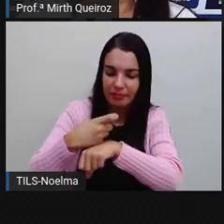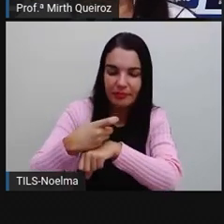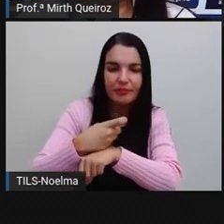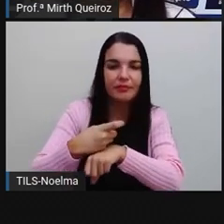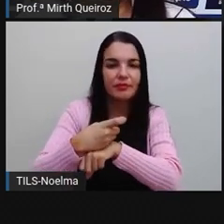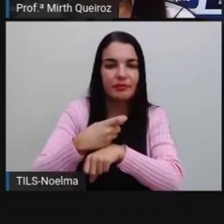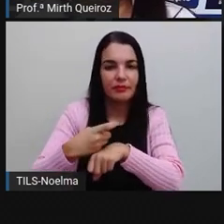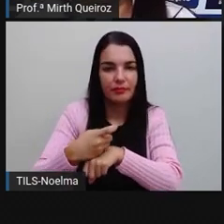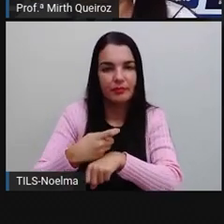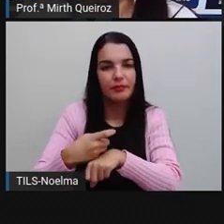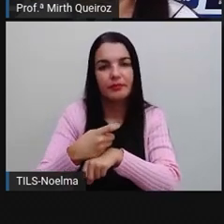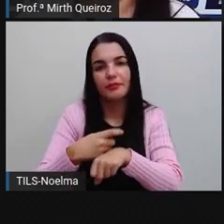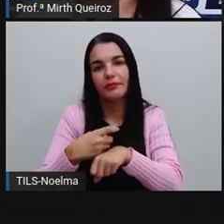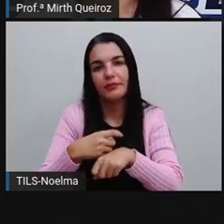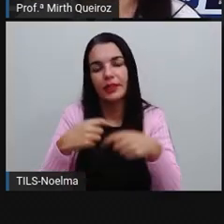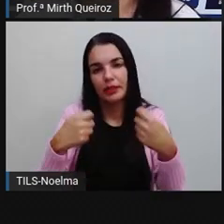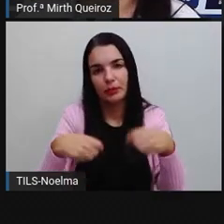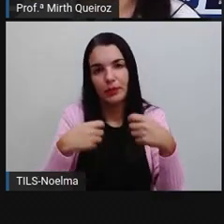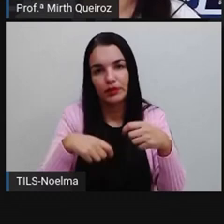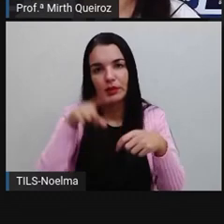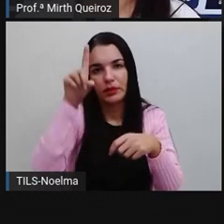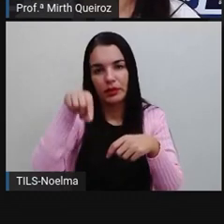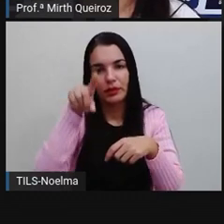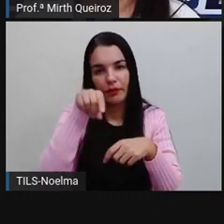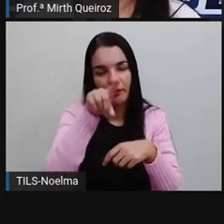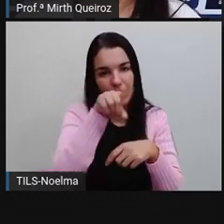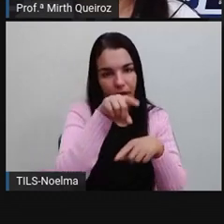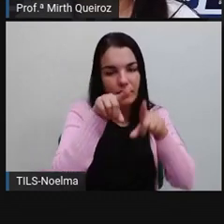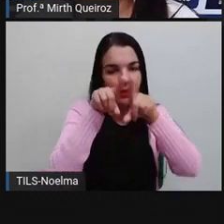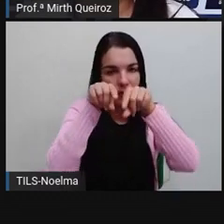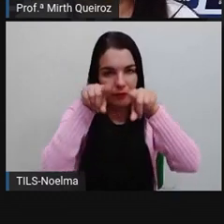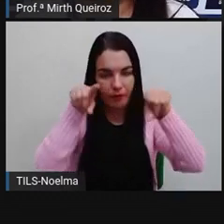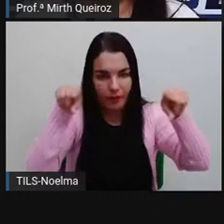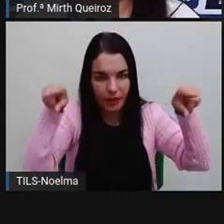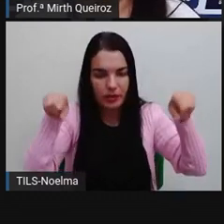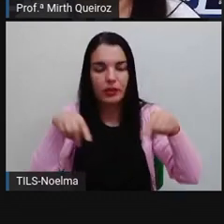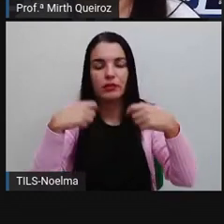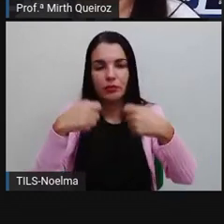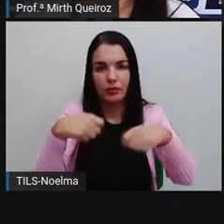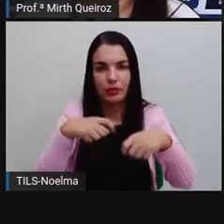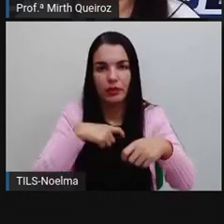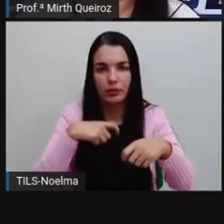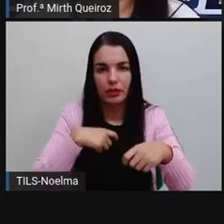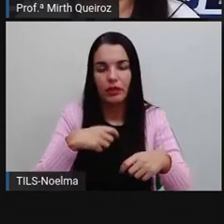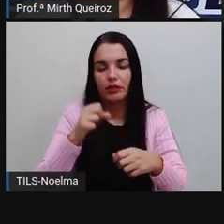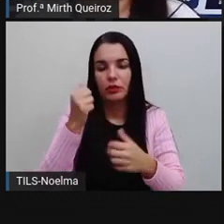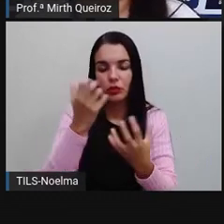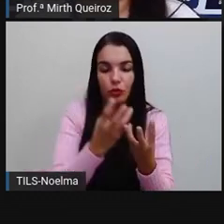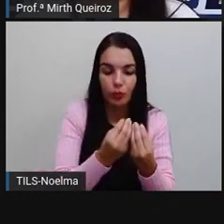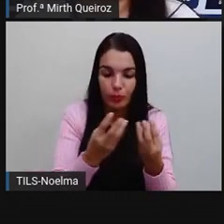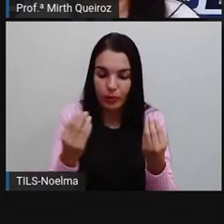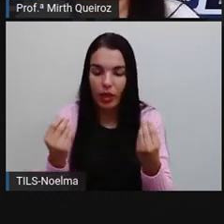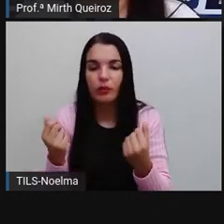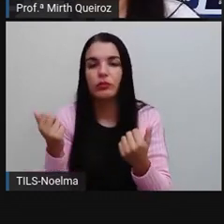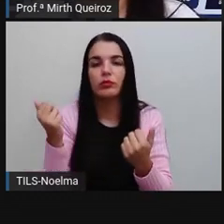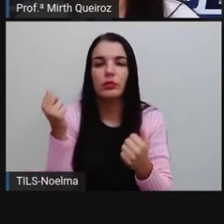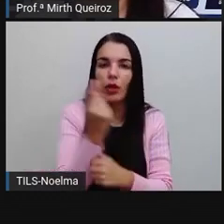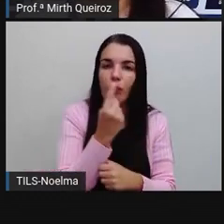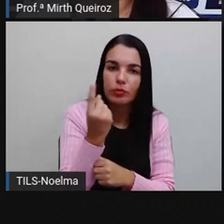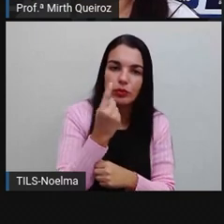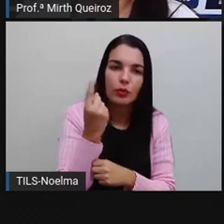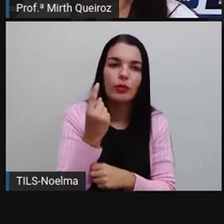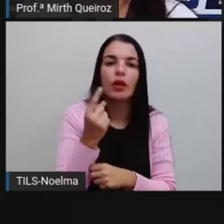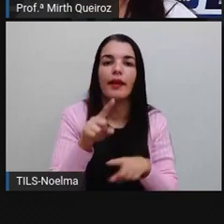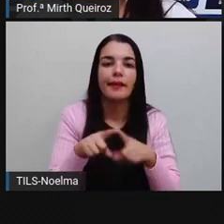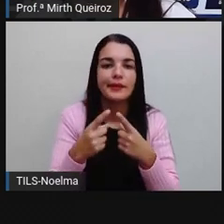extras. Então, seria o quê? Horas extras e não hora extra. Essa